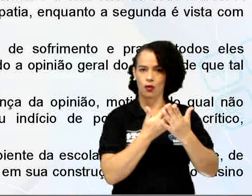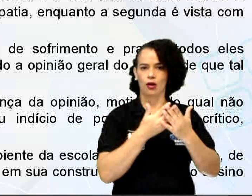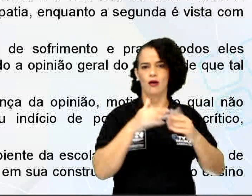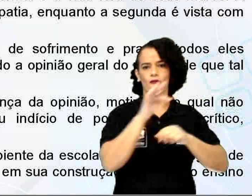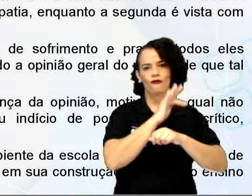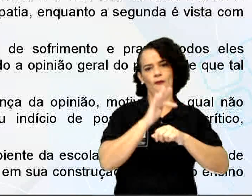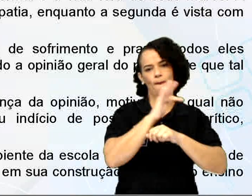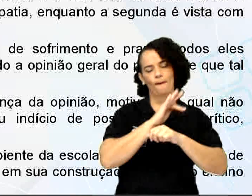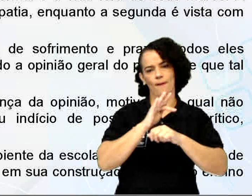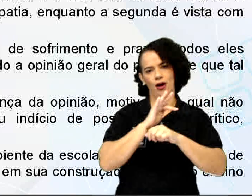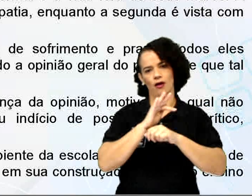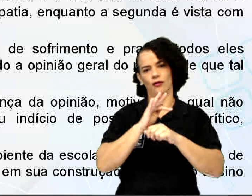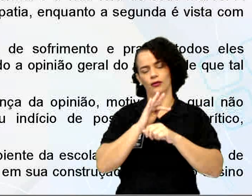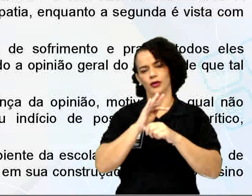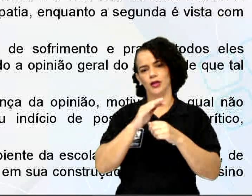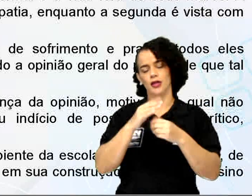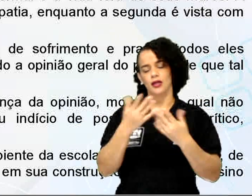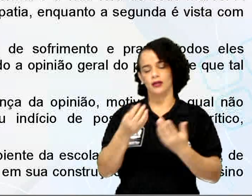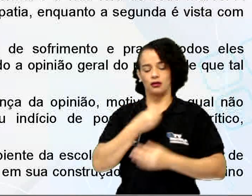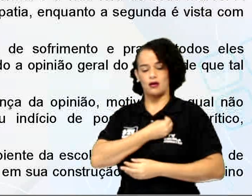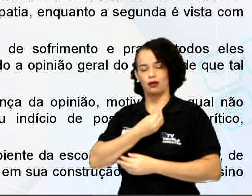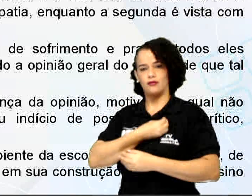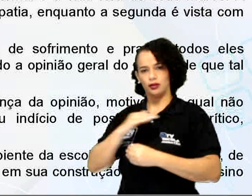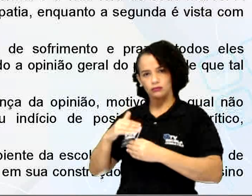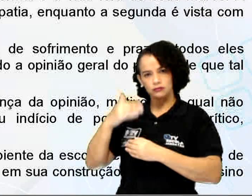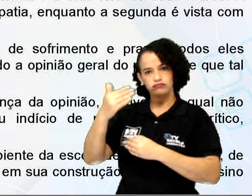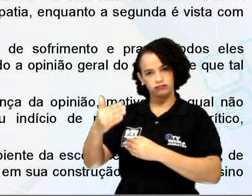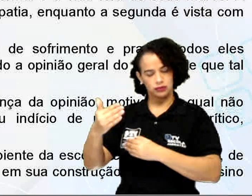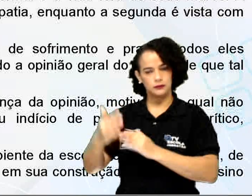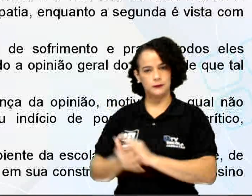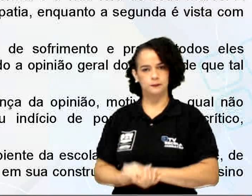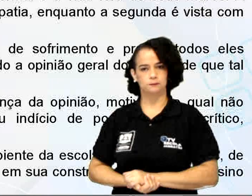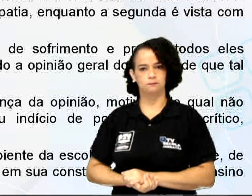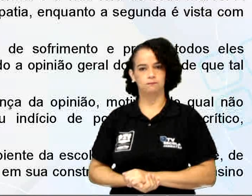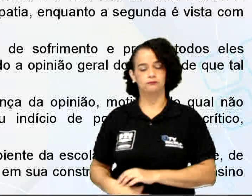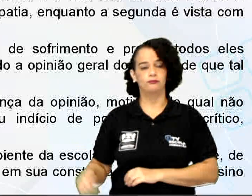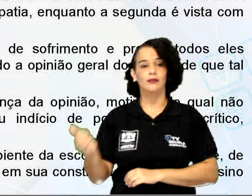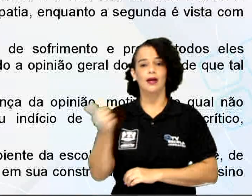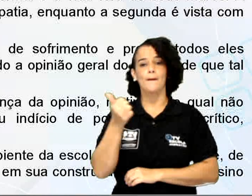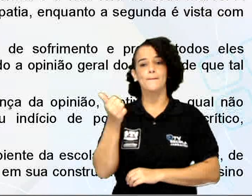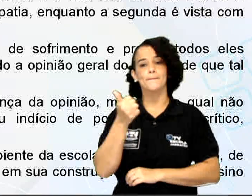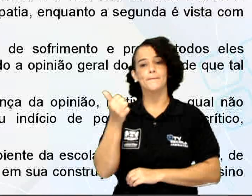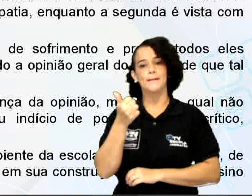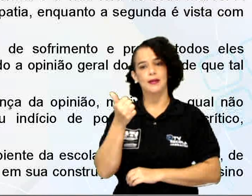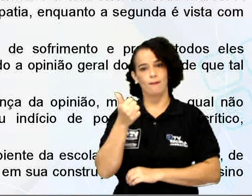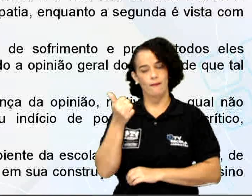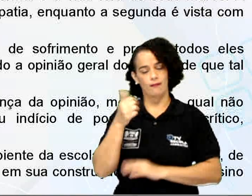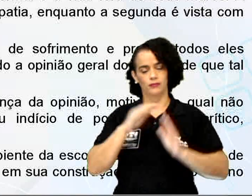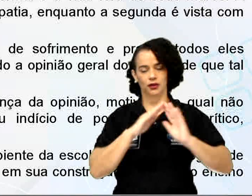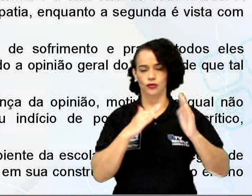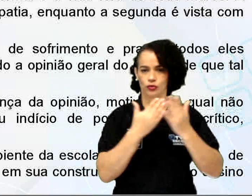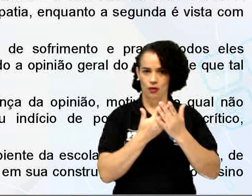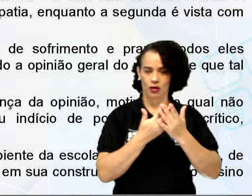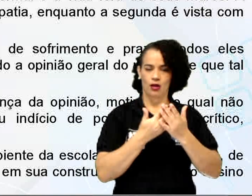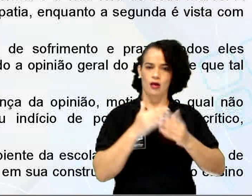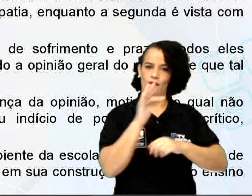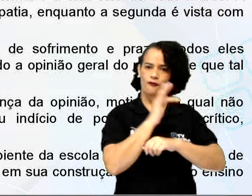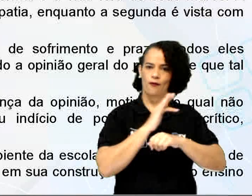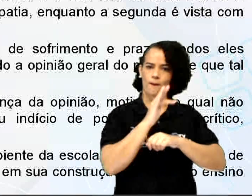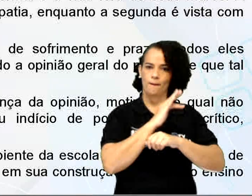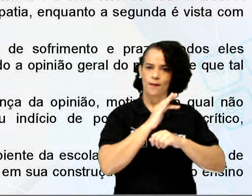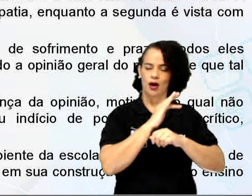e a vida fora dos seus muros. Até aqui está verdadeiro. A primeira, ou seja, a escola formal, é